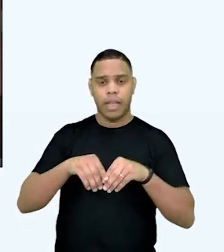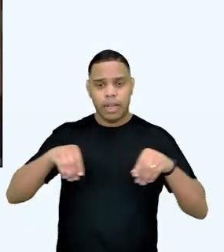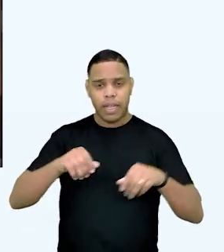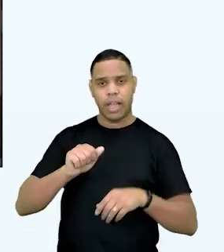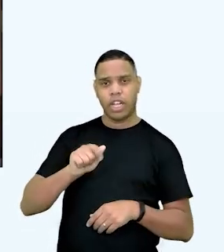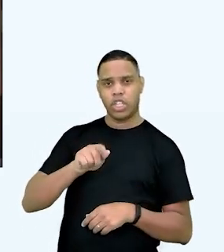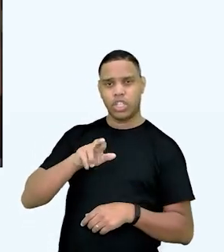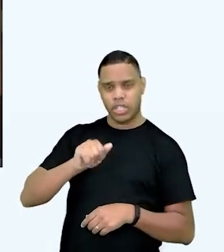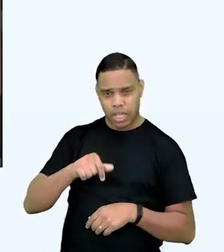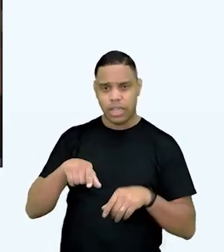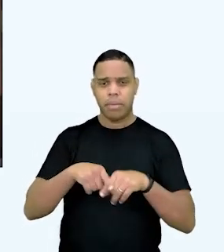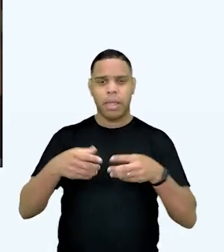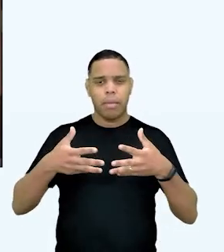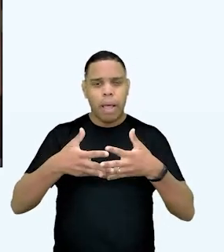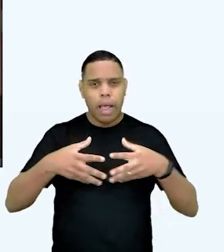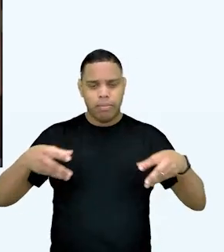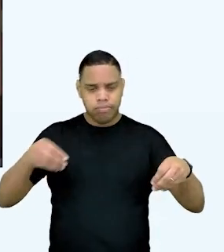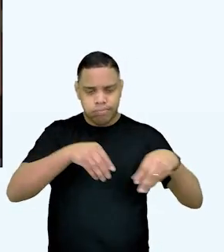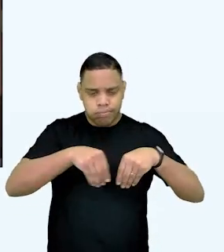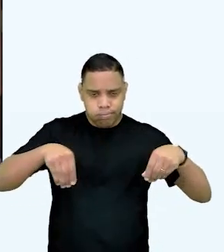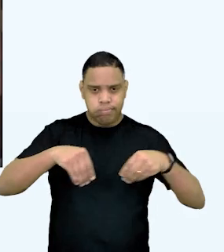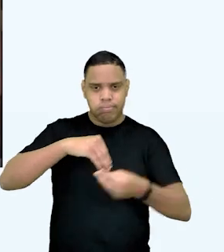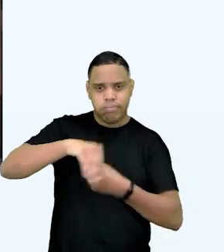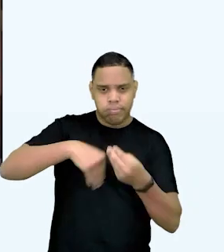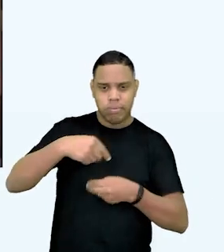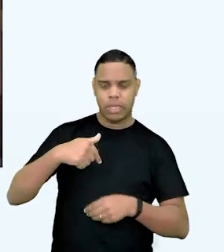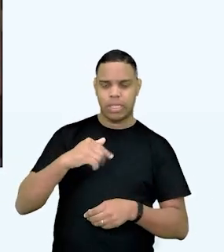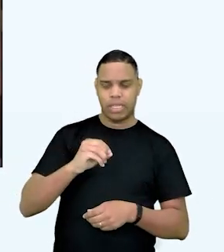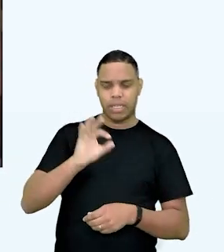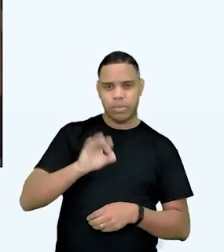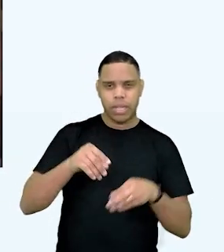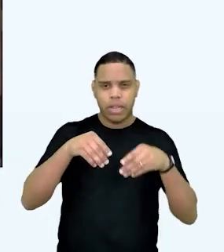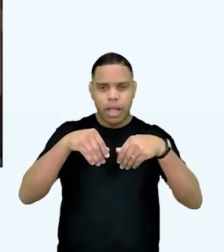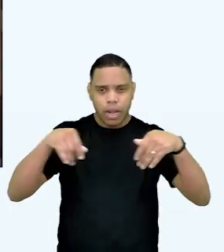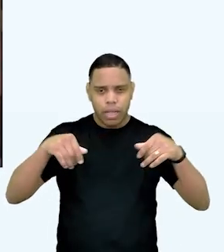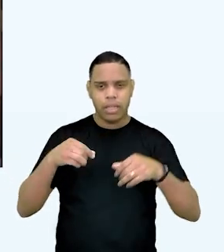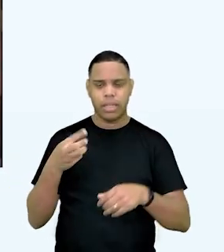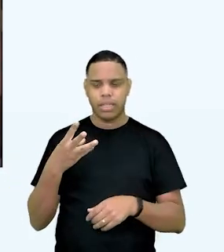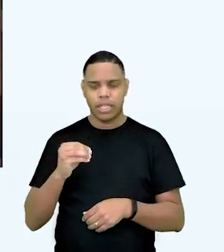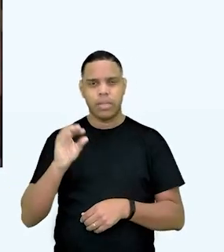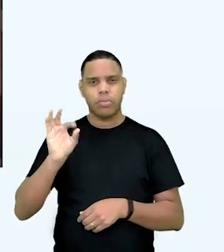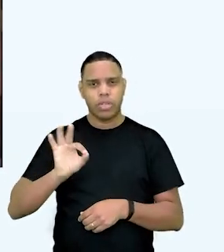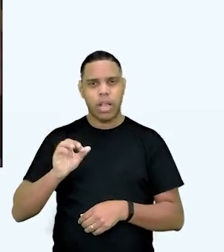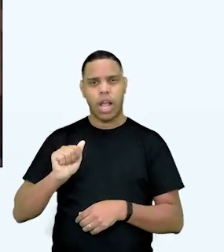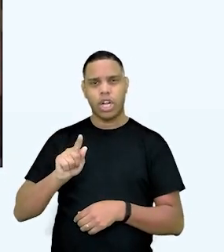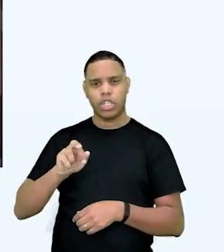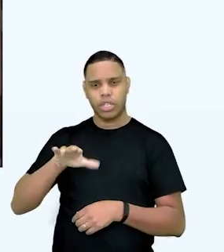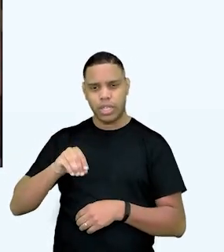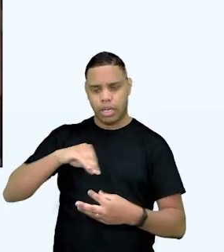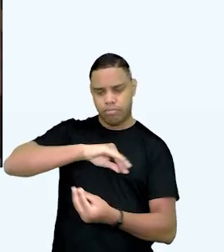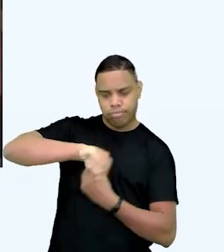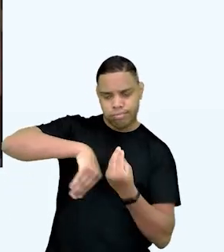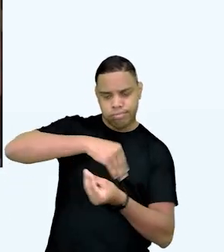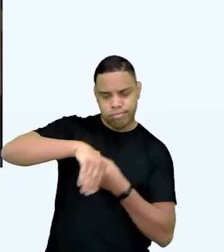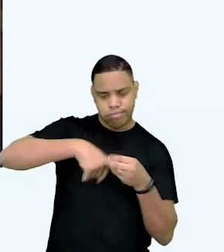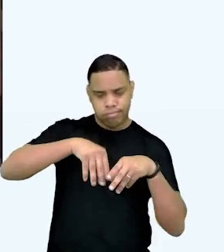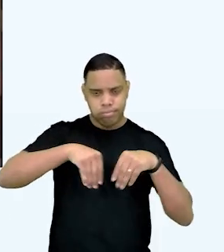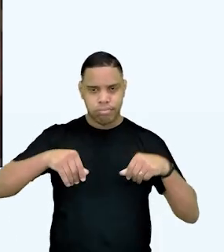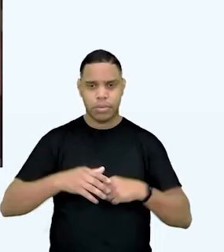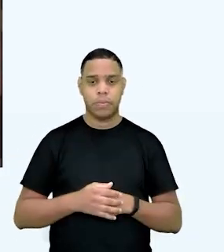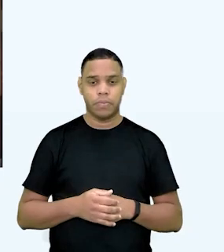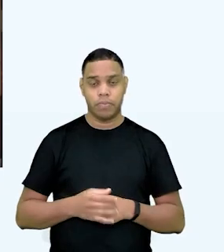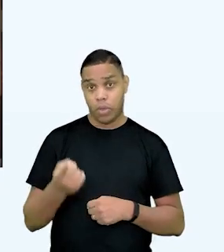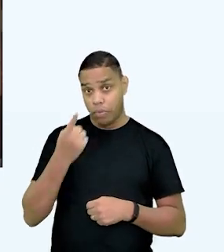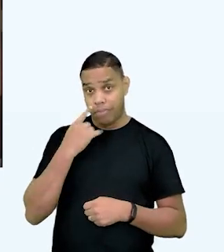argila e palha. E ela dá a proporção. 70% de areia, 30% de argila. E mistura com a